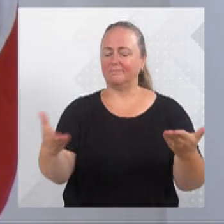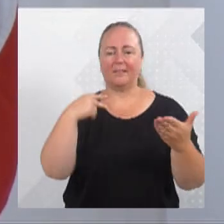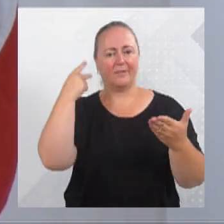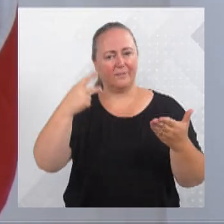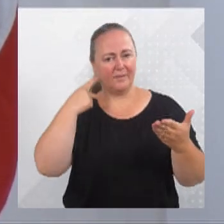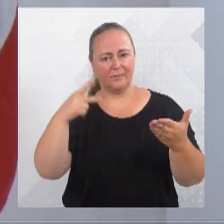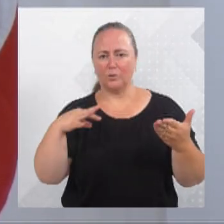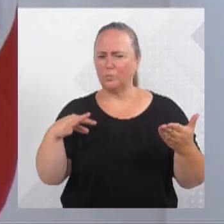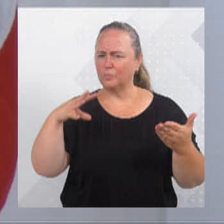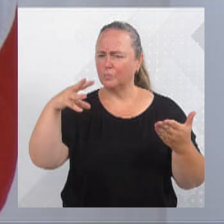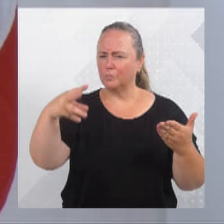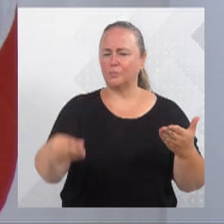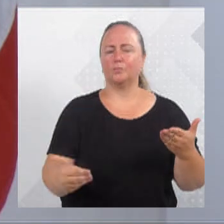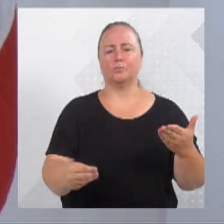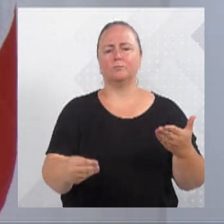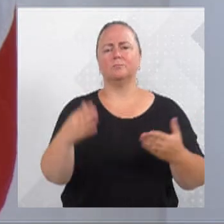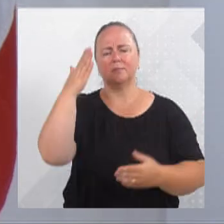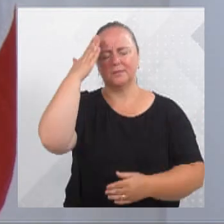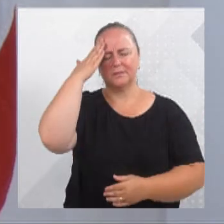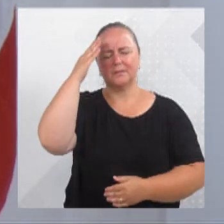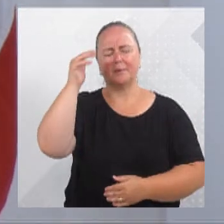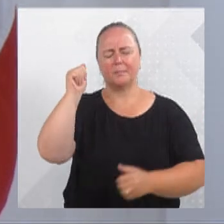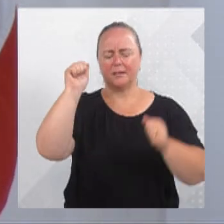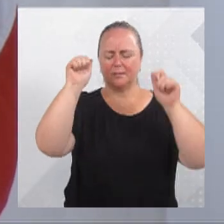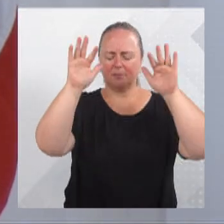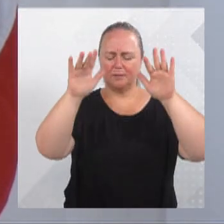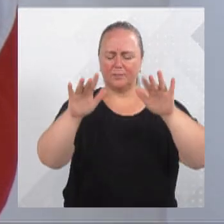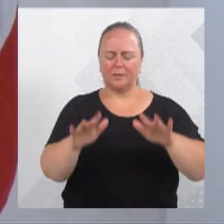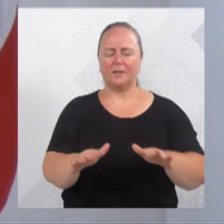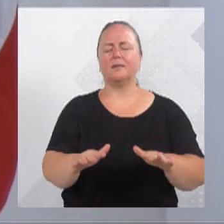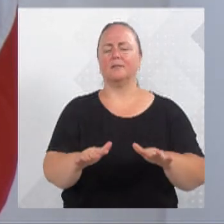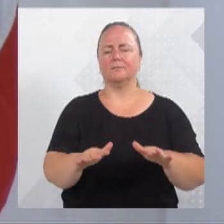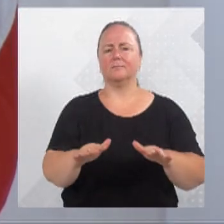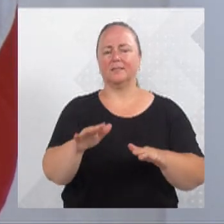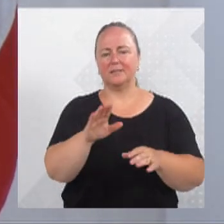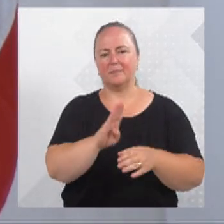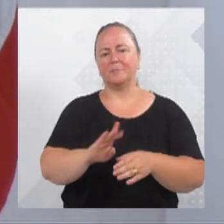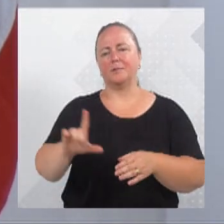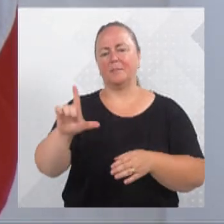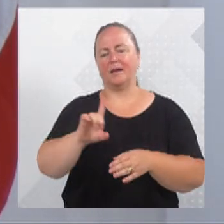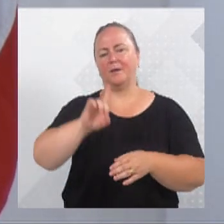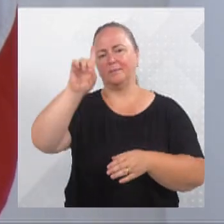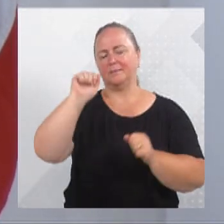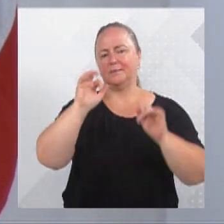vereadores que aqui estão, lhes dê sabedoria e discernimento. E Deus abençoe a cidade de Blumenau. Um grande abraço e obrigado.